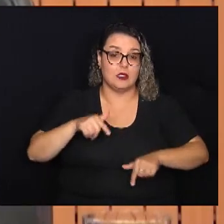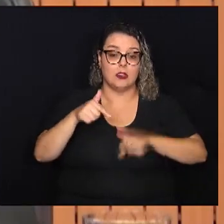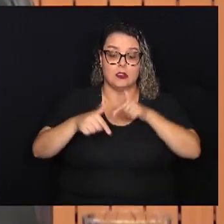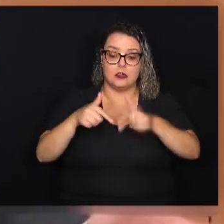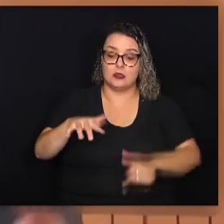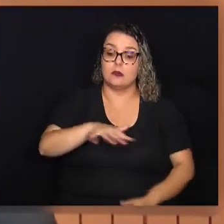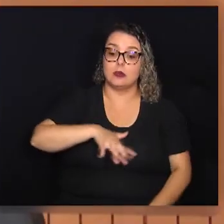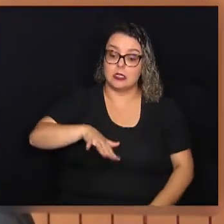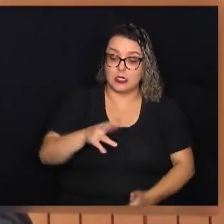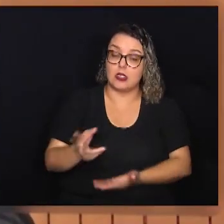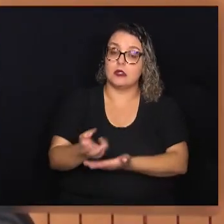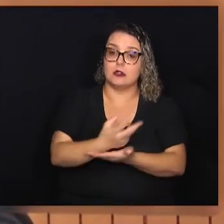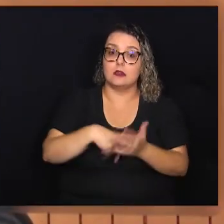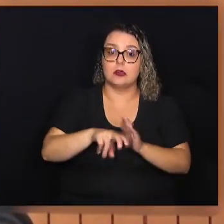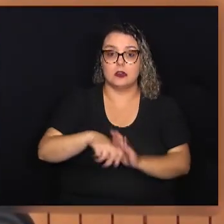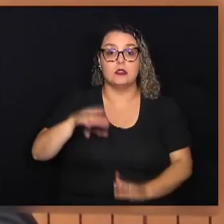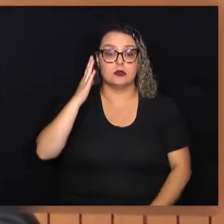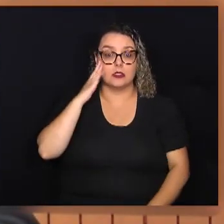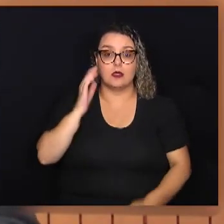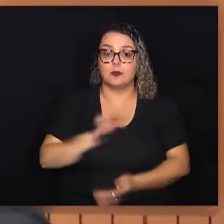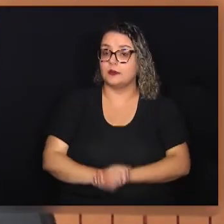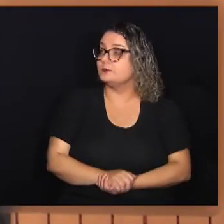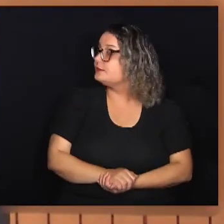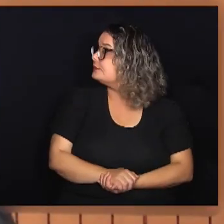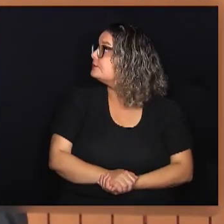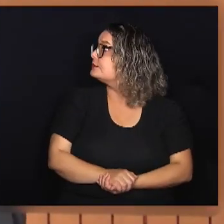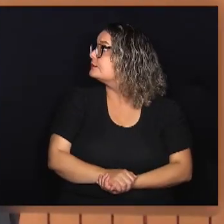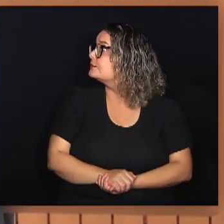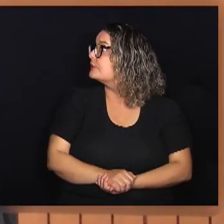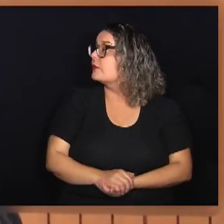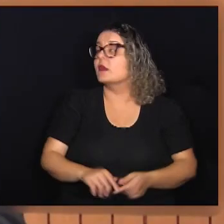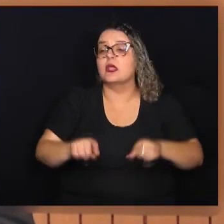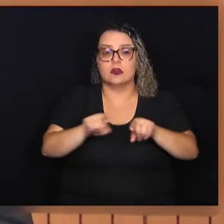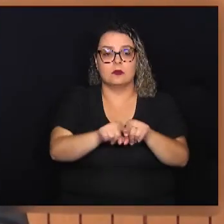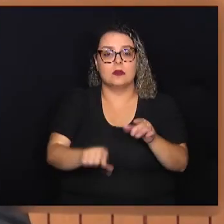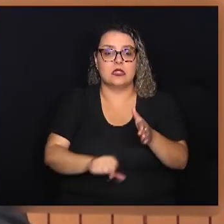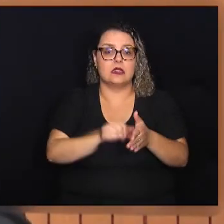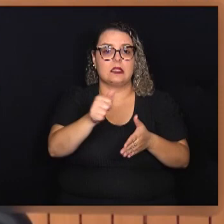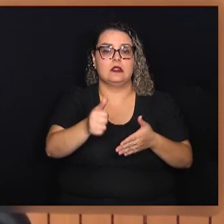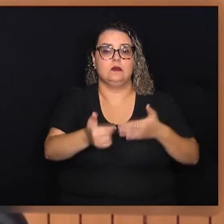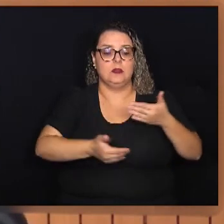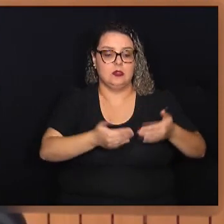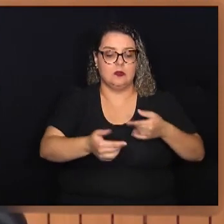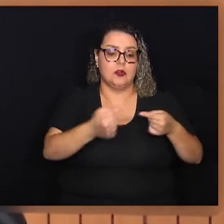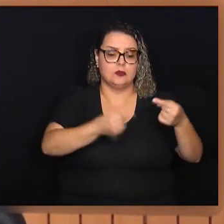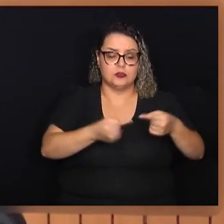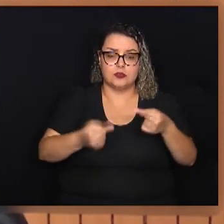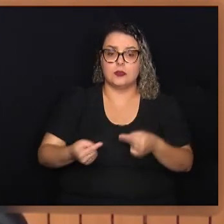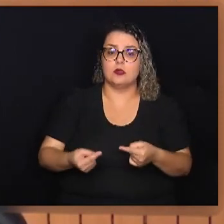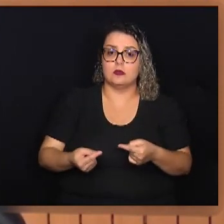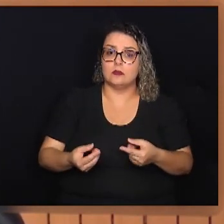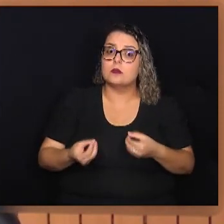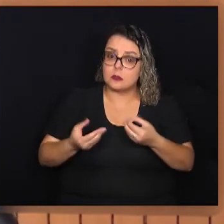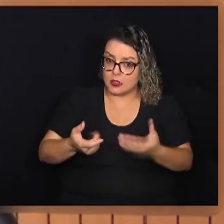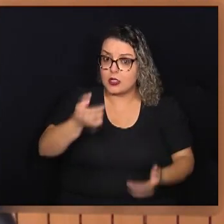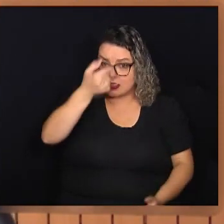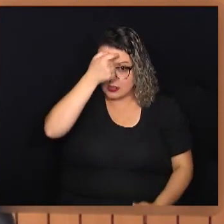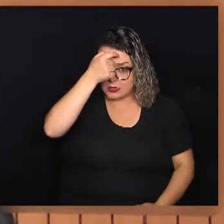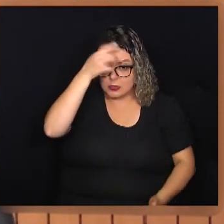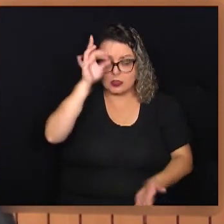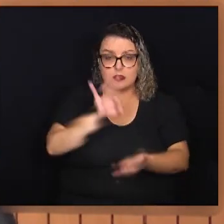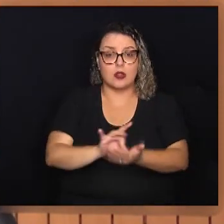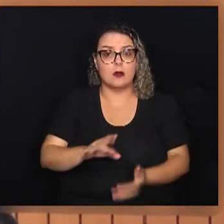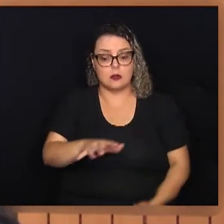sabe disso. Que sirva também esse primeiro passo, primeiro debate aqui, para que traga para a consciência, de fato, da